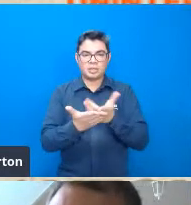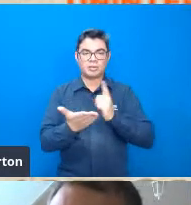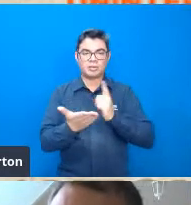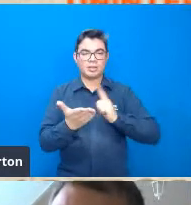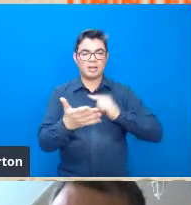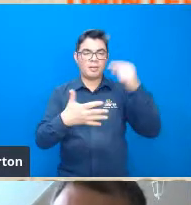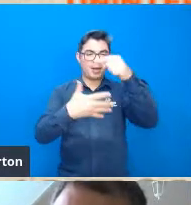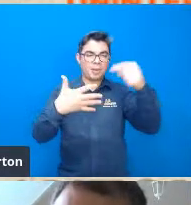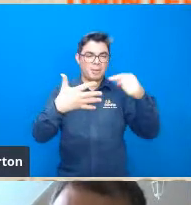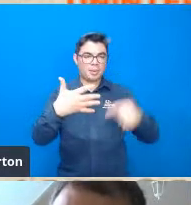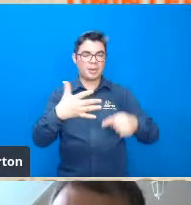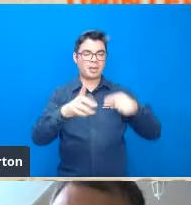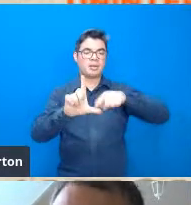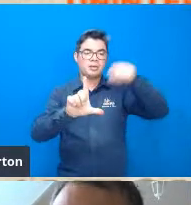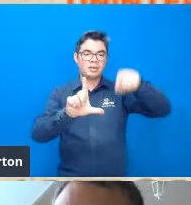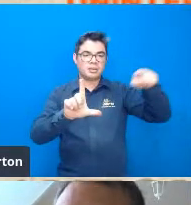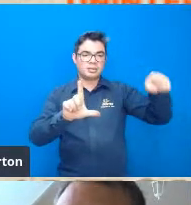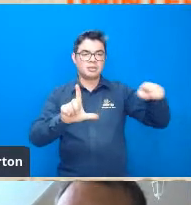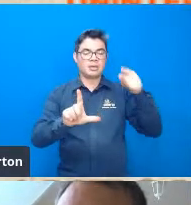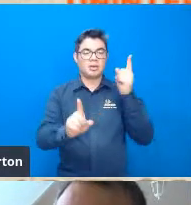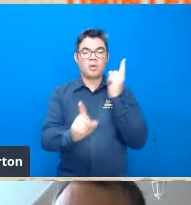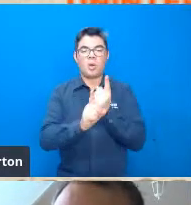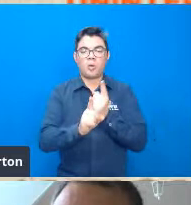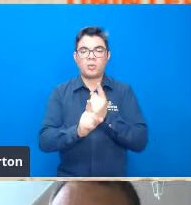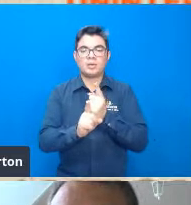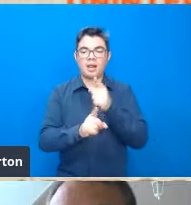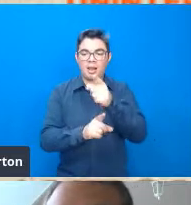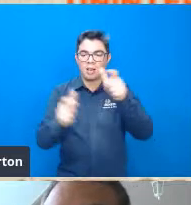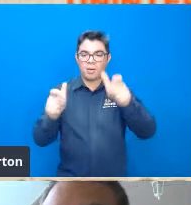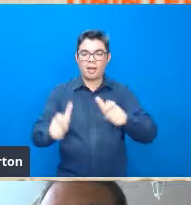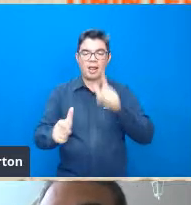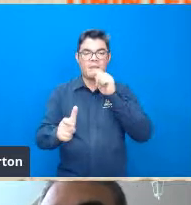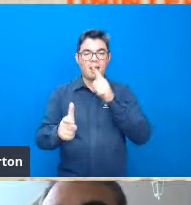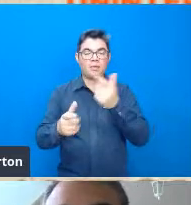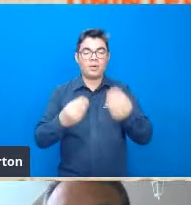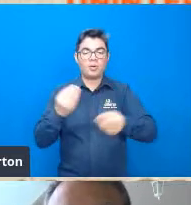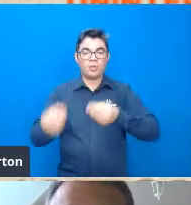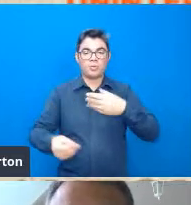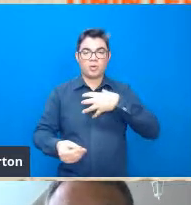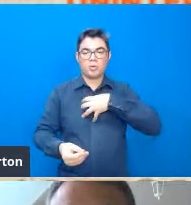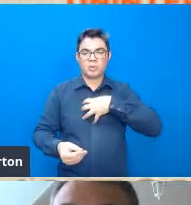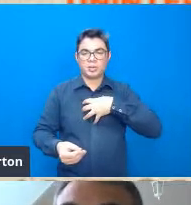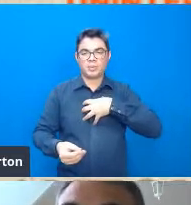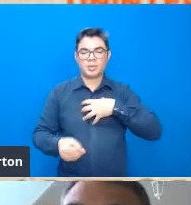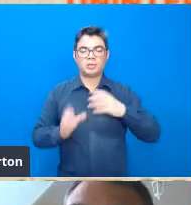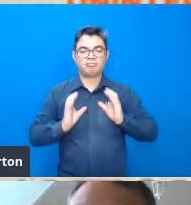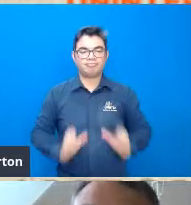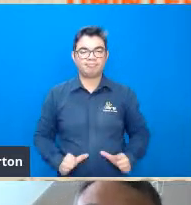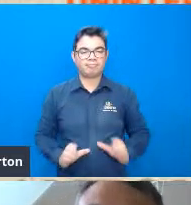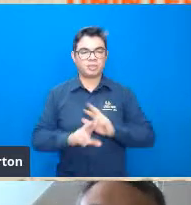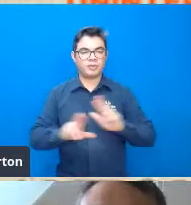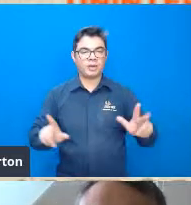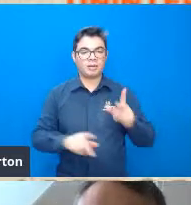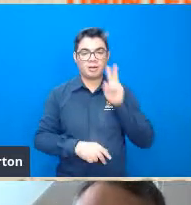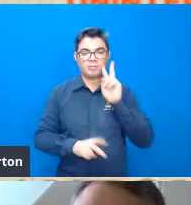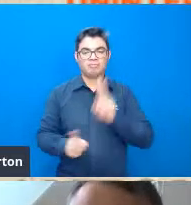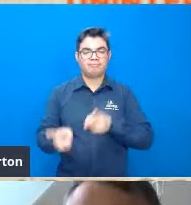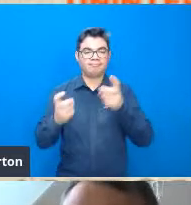de índices na rede hidrográfica para encontrar comportamentos diferentes onde você tem